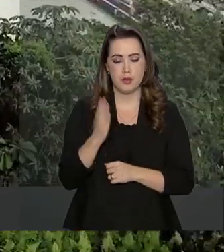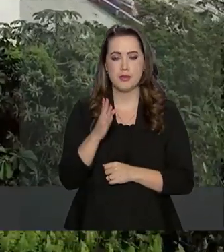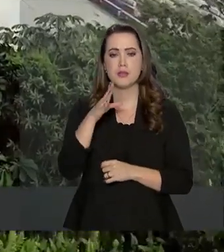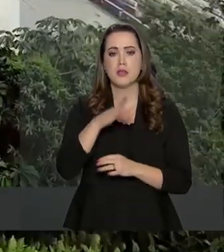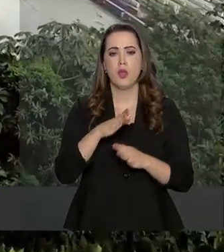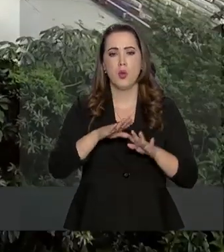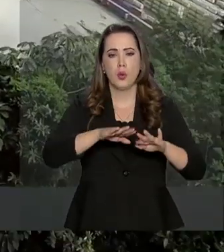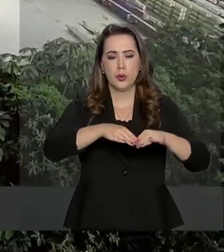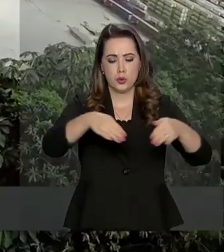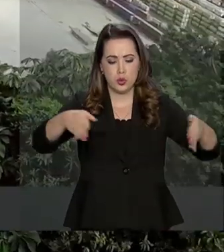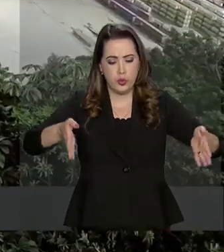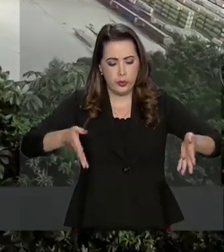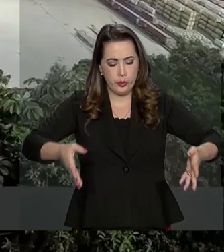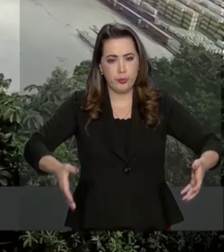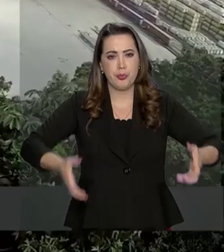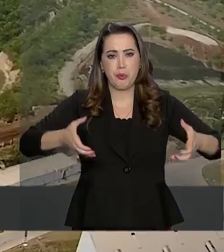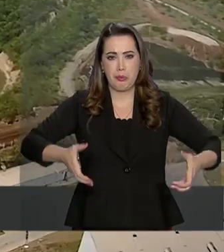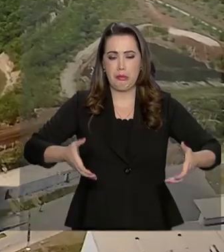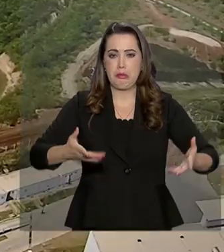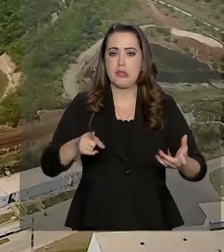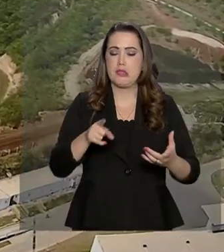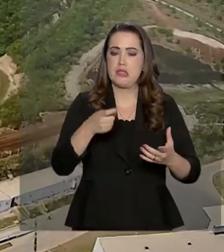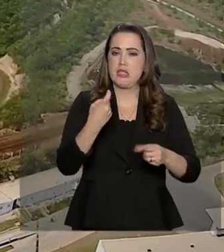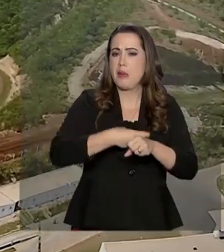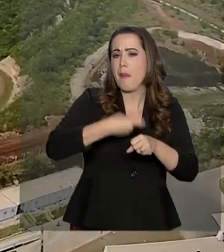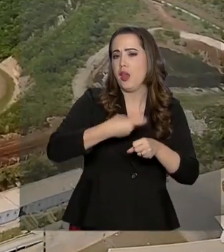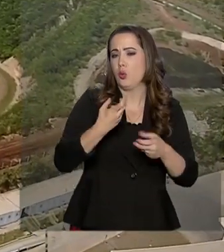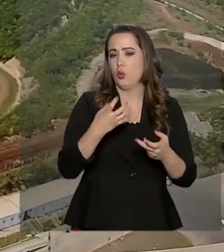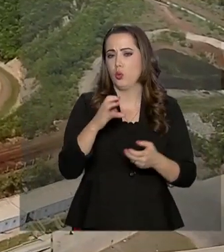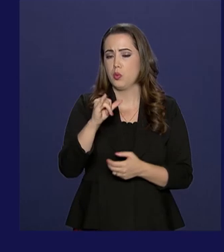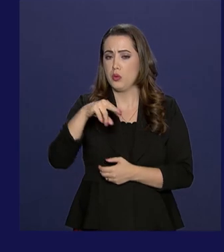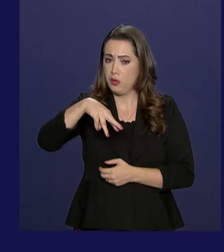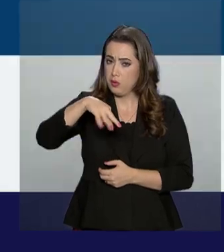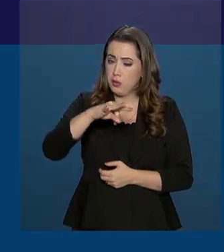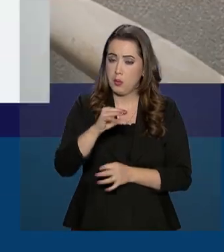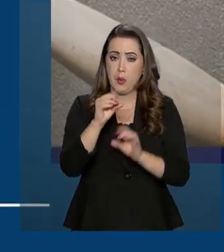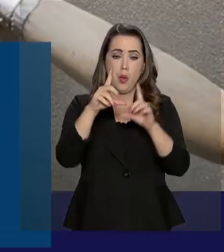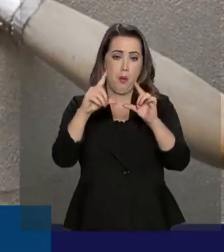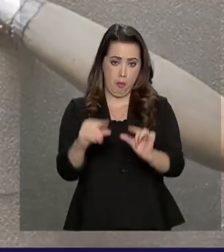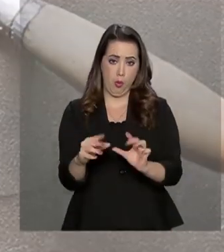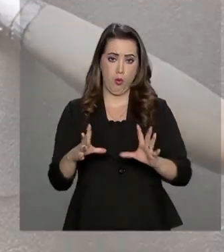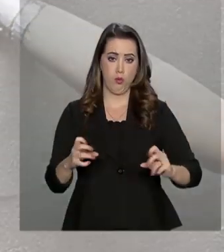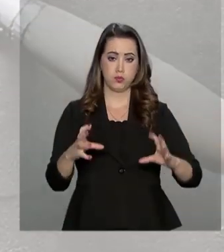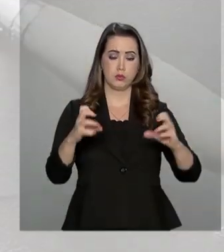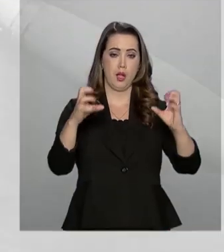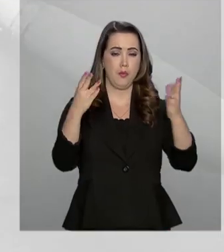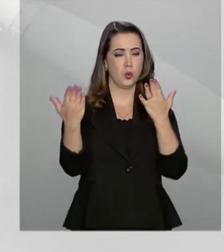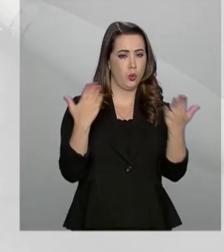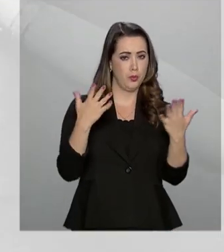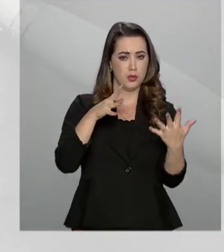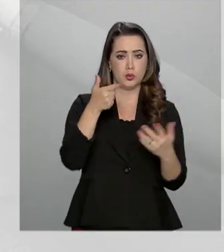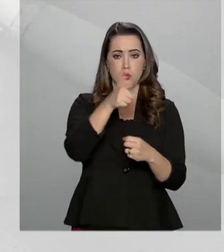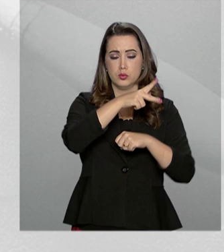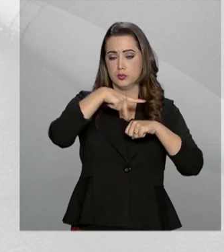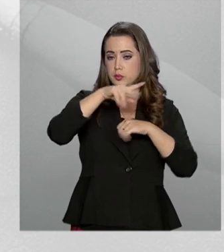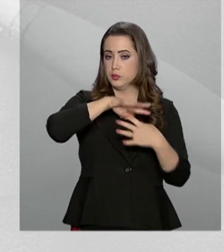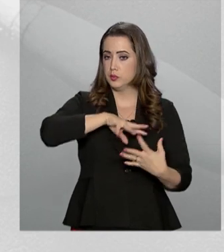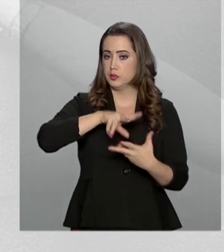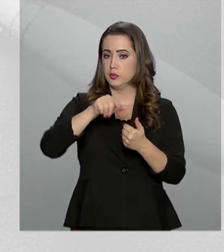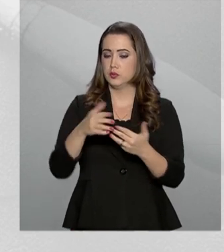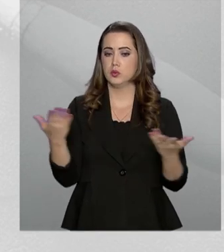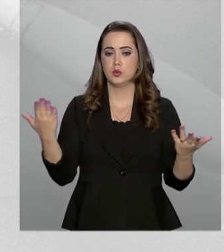apresenta um dos menores índices de emissão de carbono no mundo. Atualmente, o fator de emissão é de